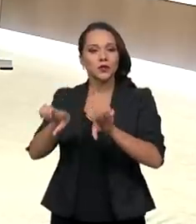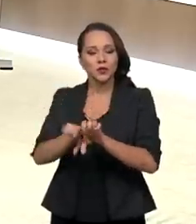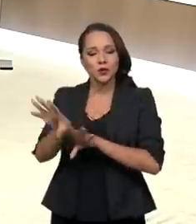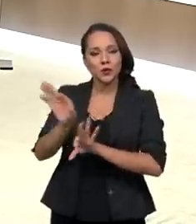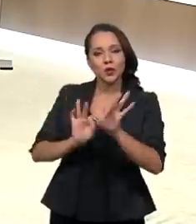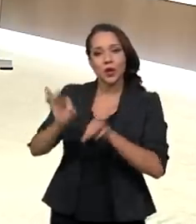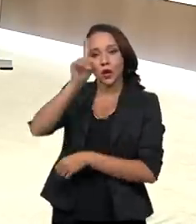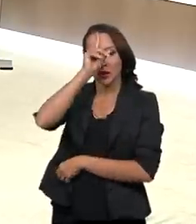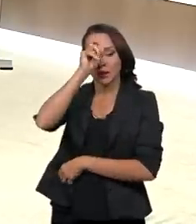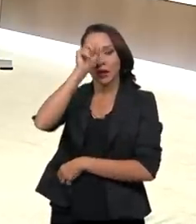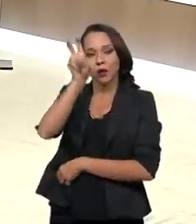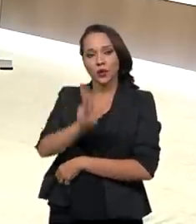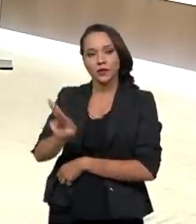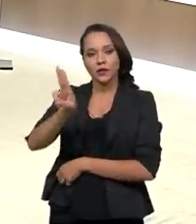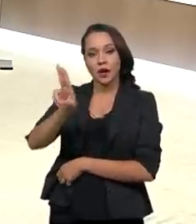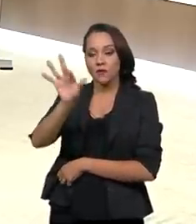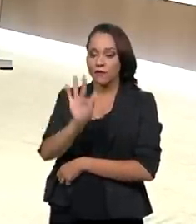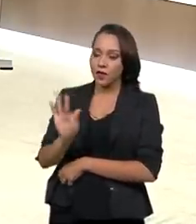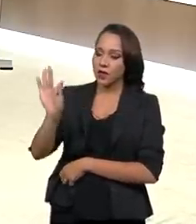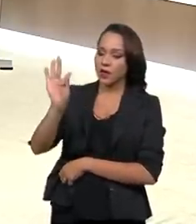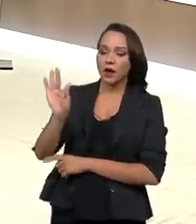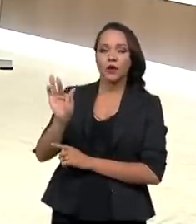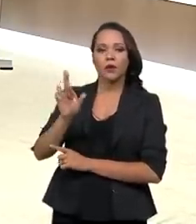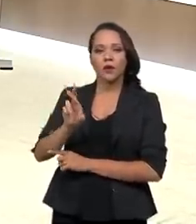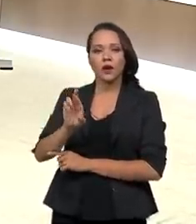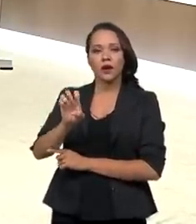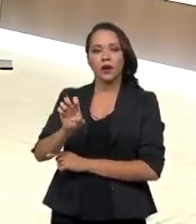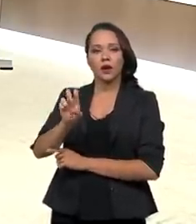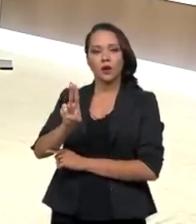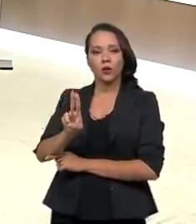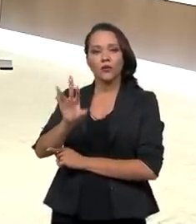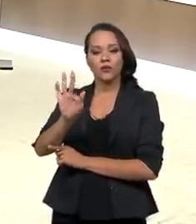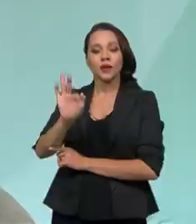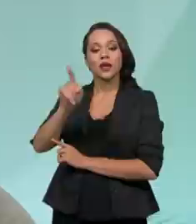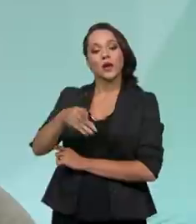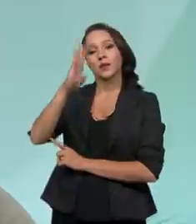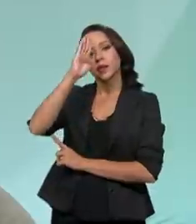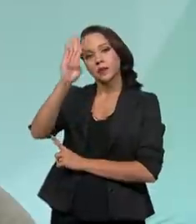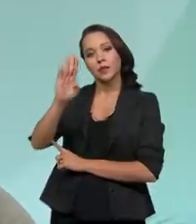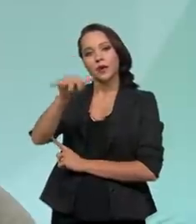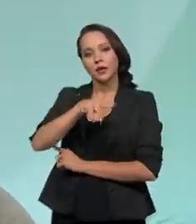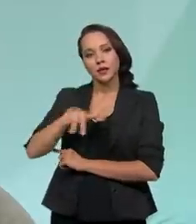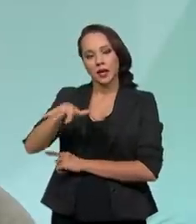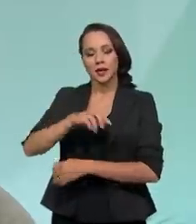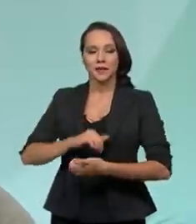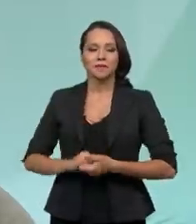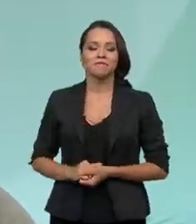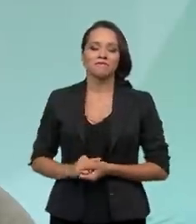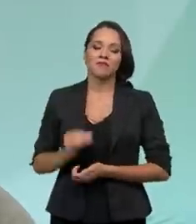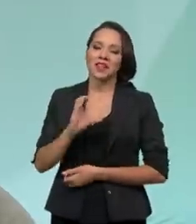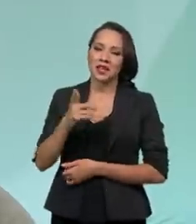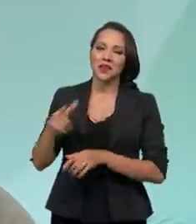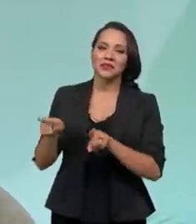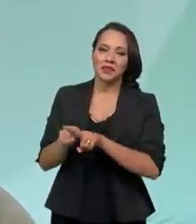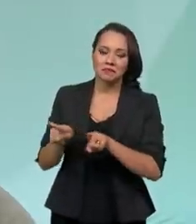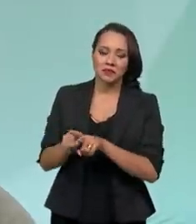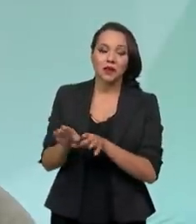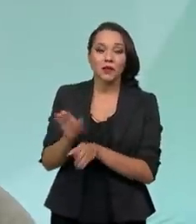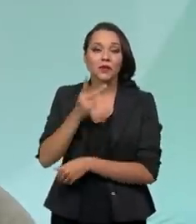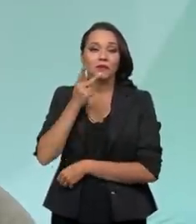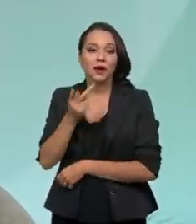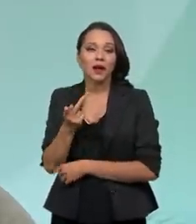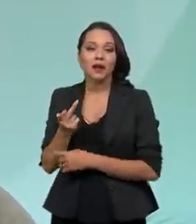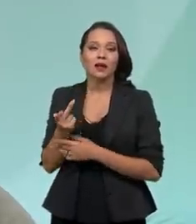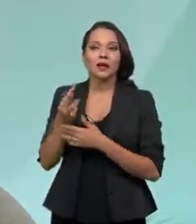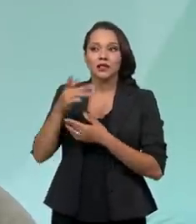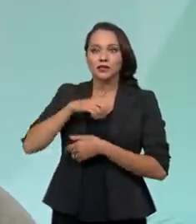de hospitais universitários federais, o REUF, que é um carro-chefe nesse aspecto. E, claro, quando nós falamos de